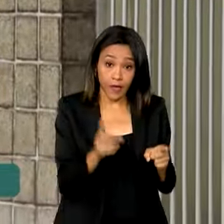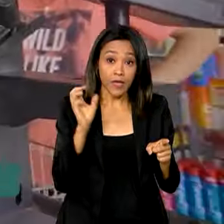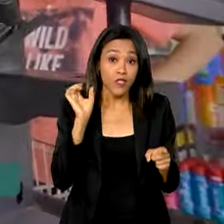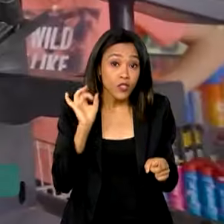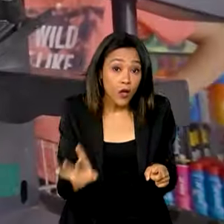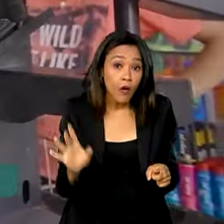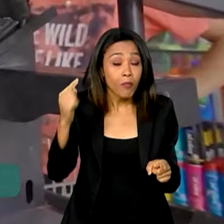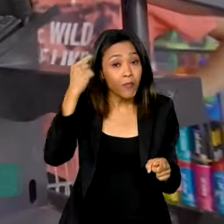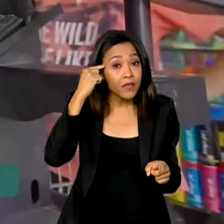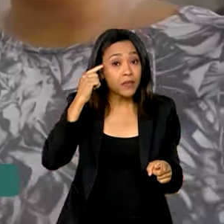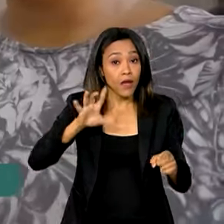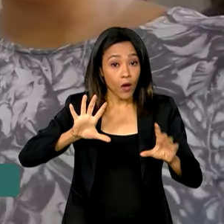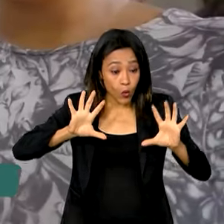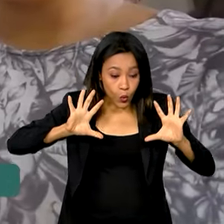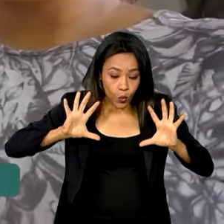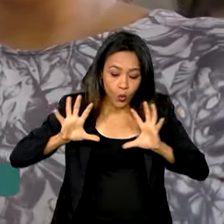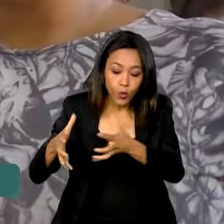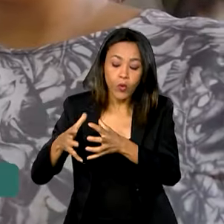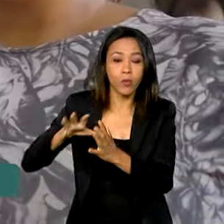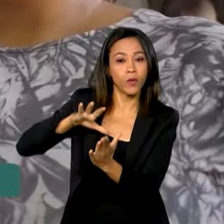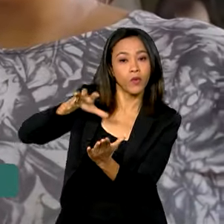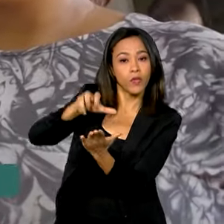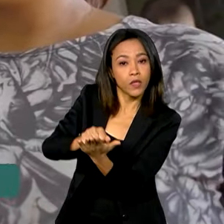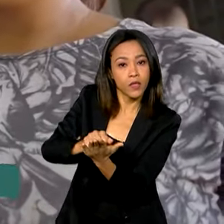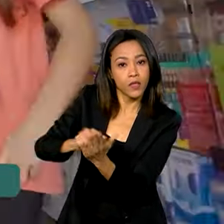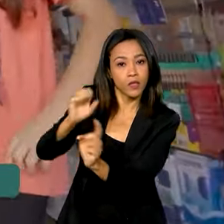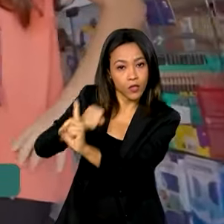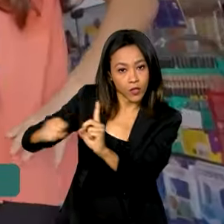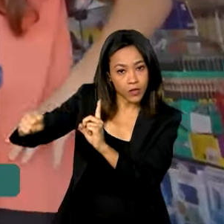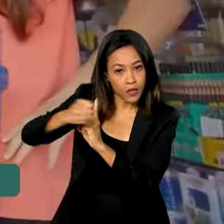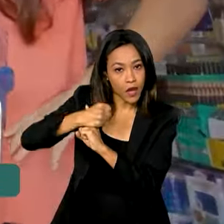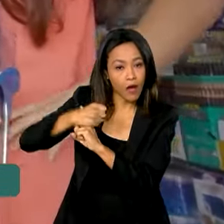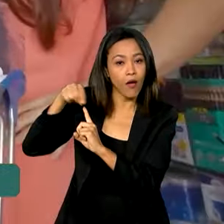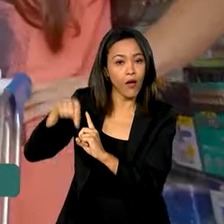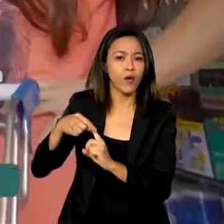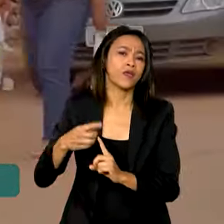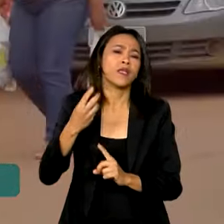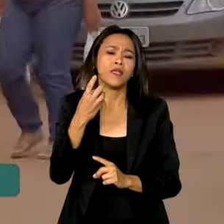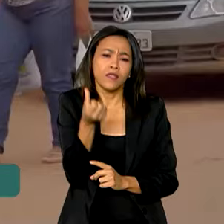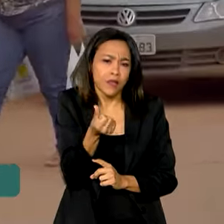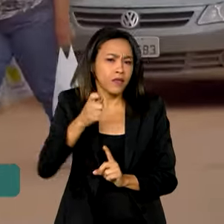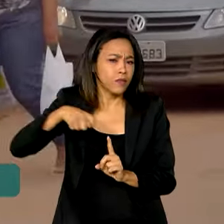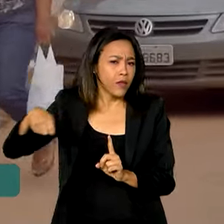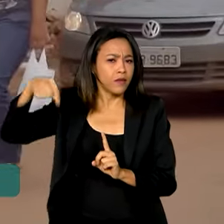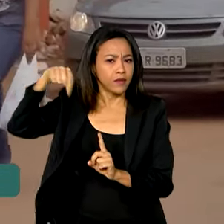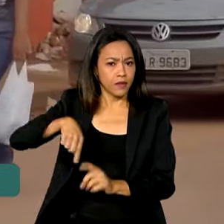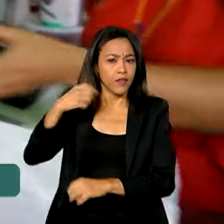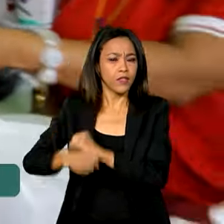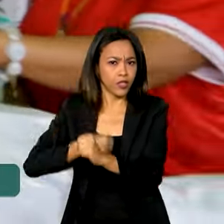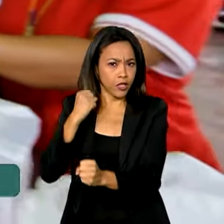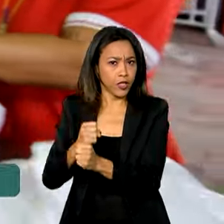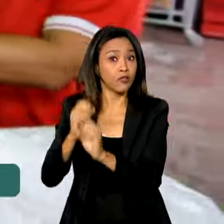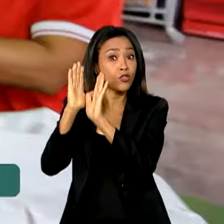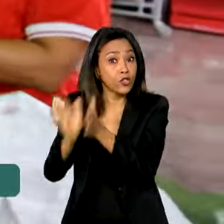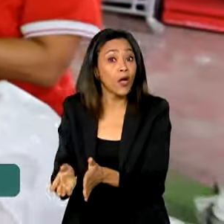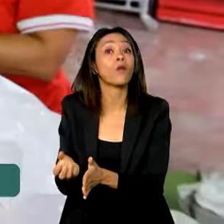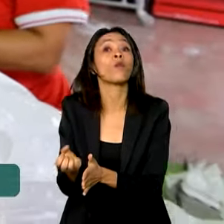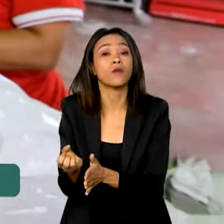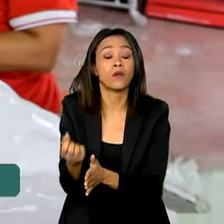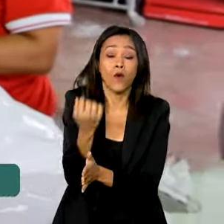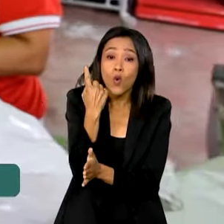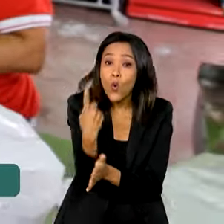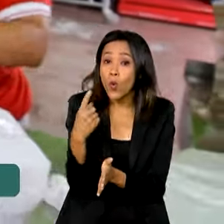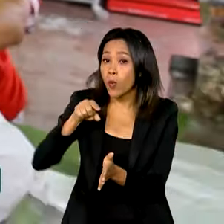somente o público inscrito no Cadastro Único, no acumulado dos primeiros seis meses deste ano, foram 1